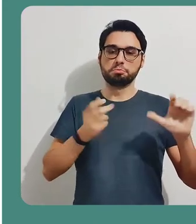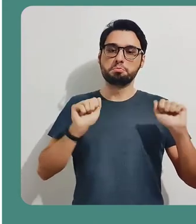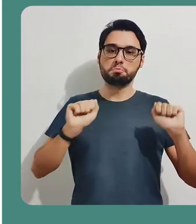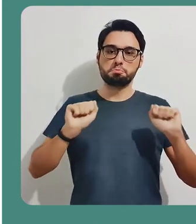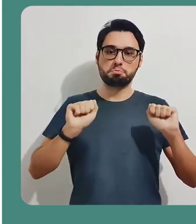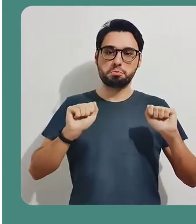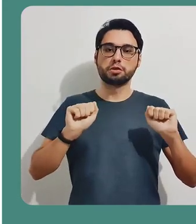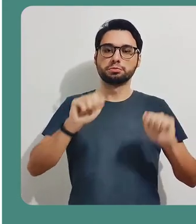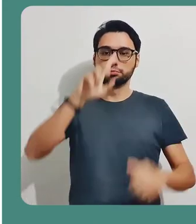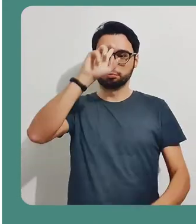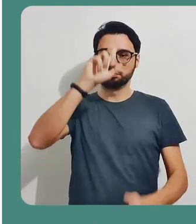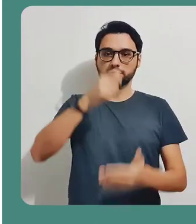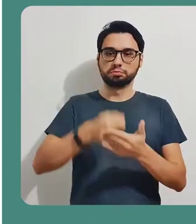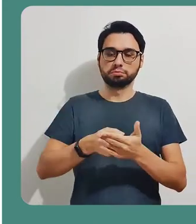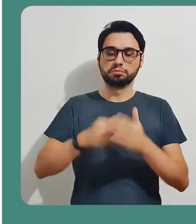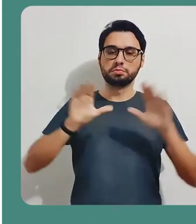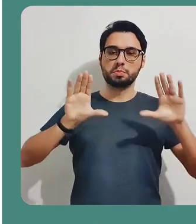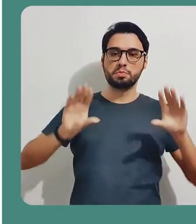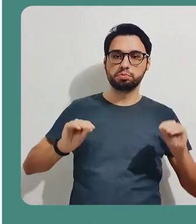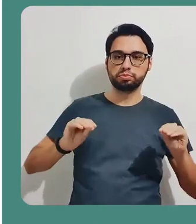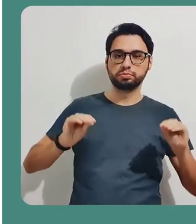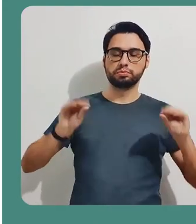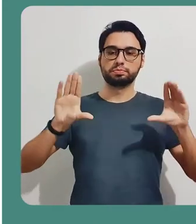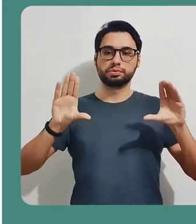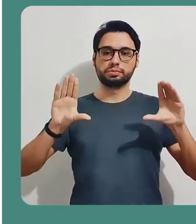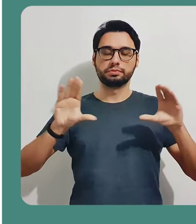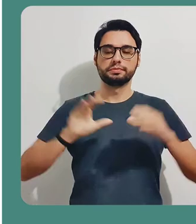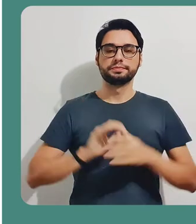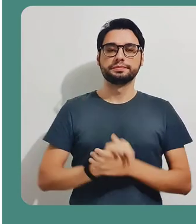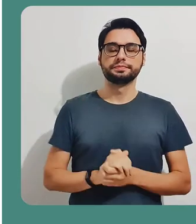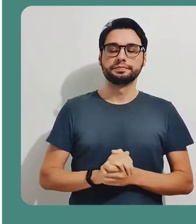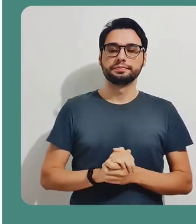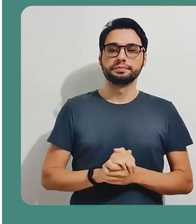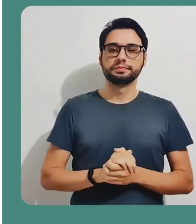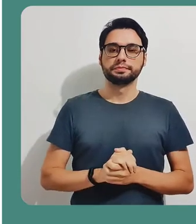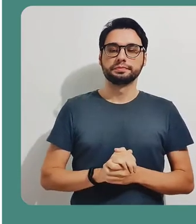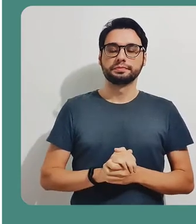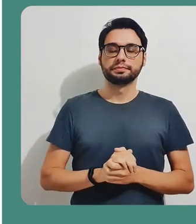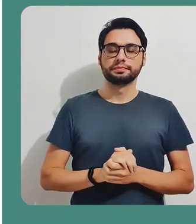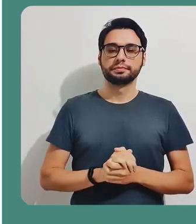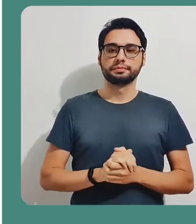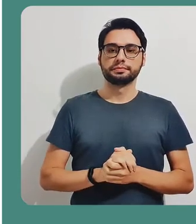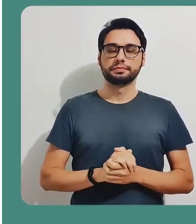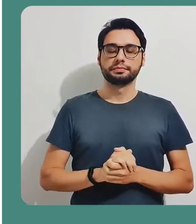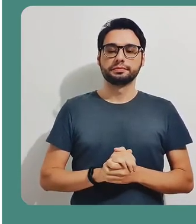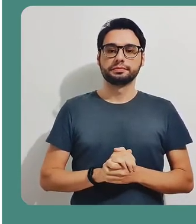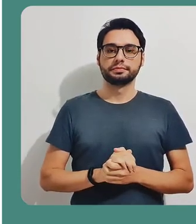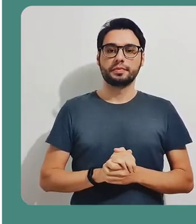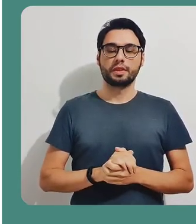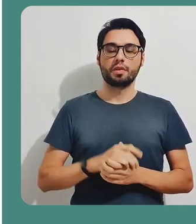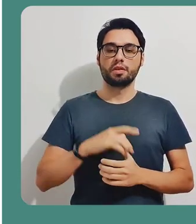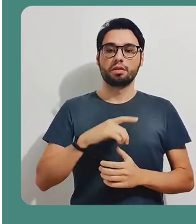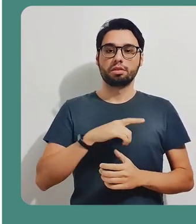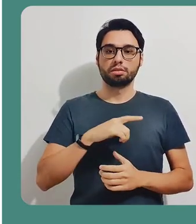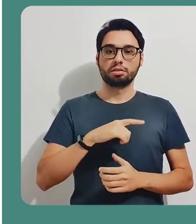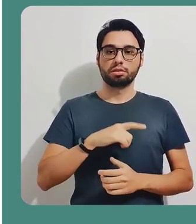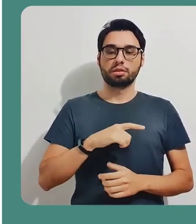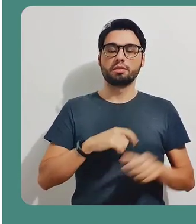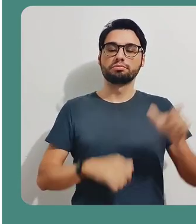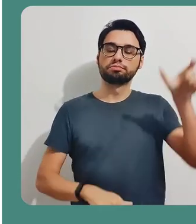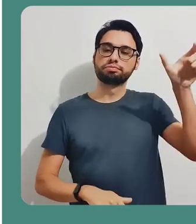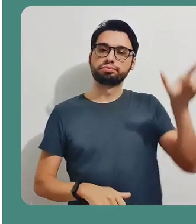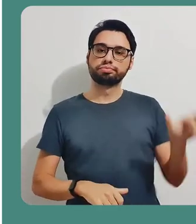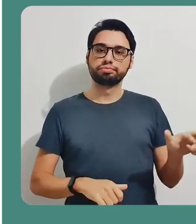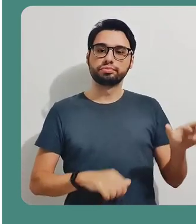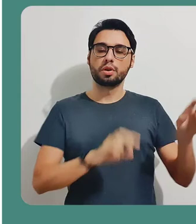aqui embaixo na minha tela. Então, eu posso desabilitar o microfone e posso desabilitar também a minha captura de imagem.